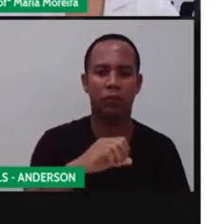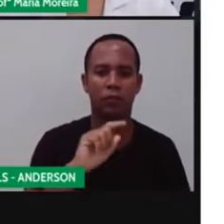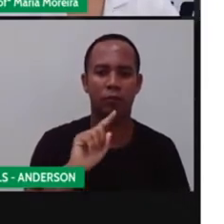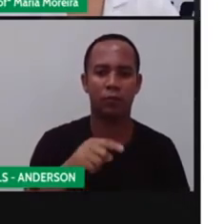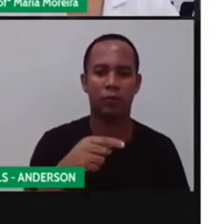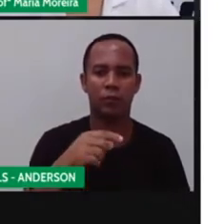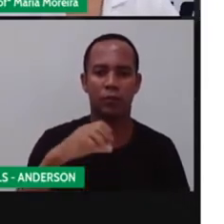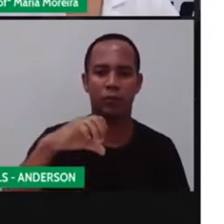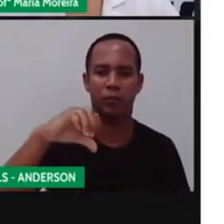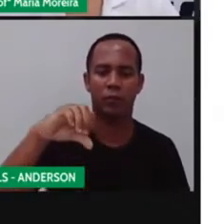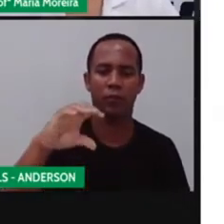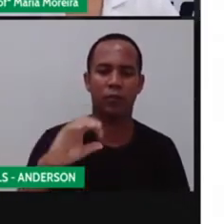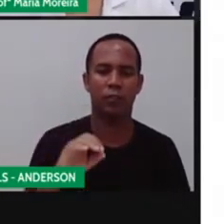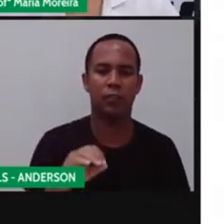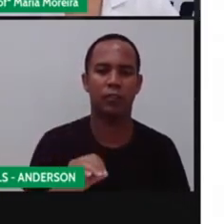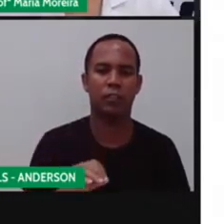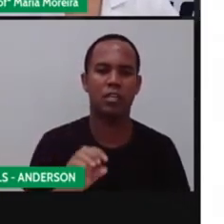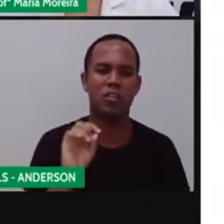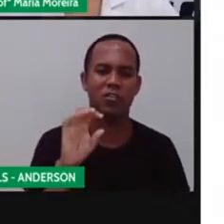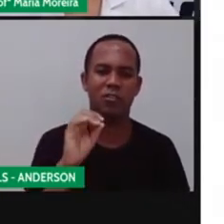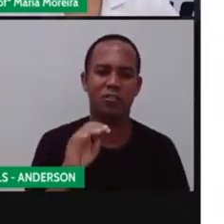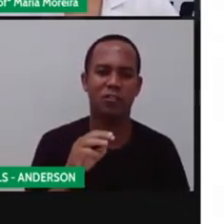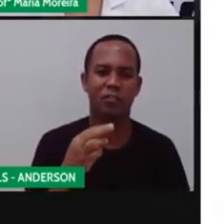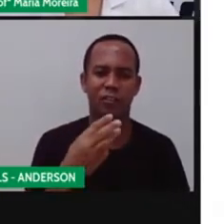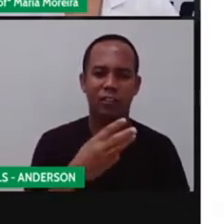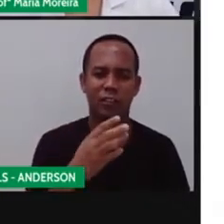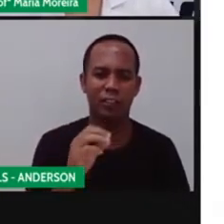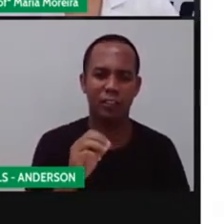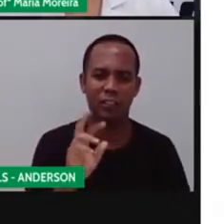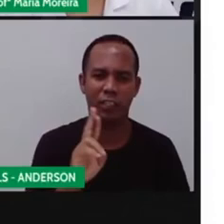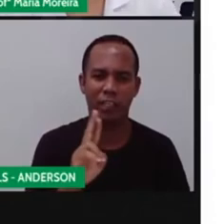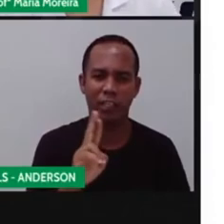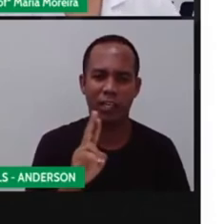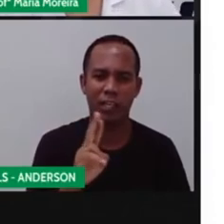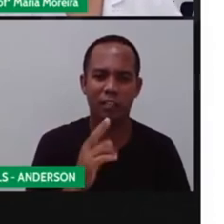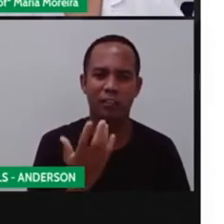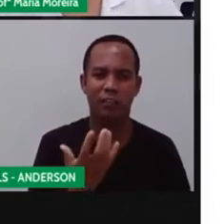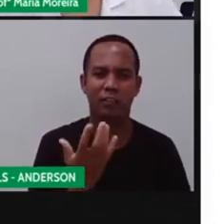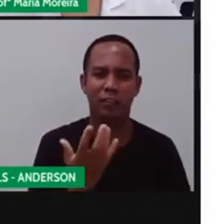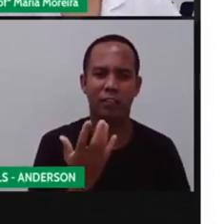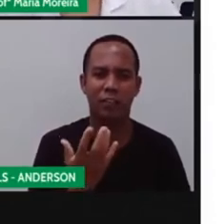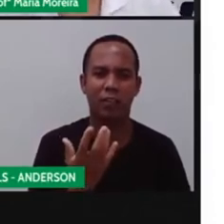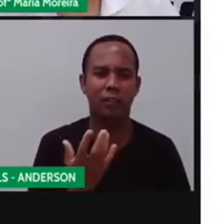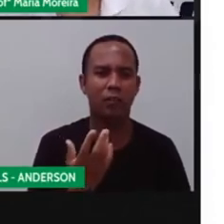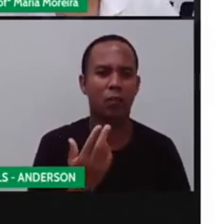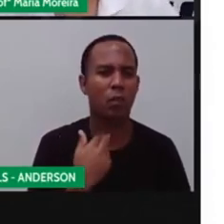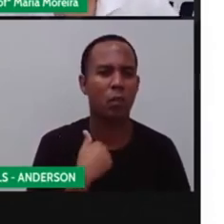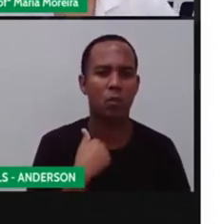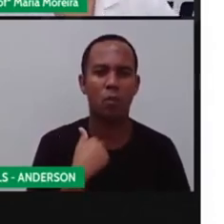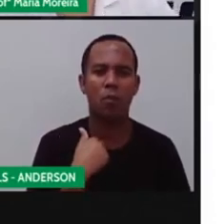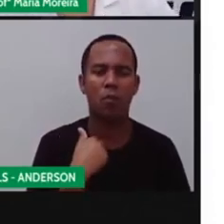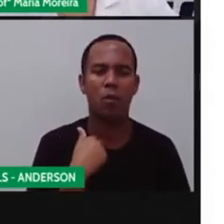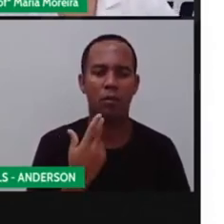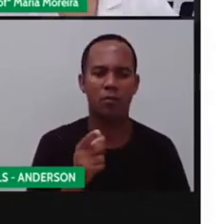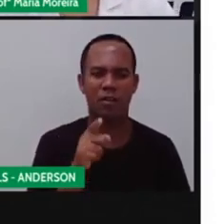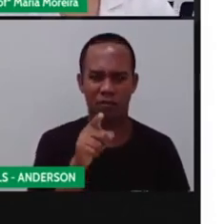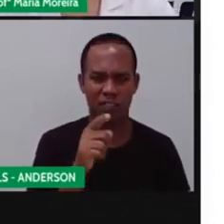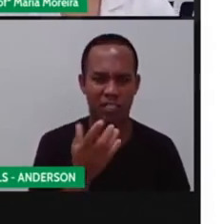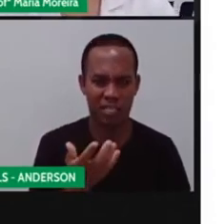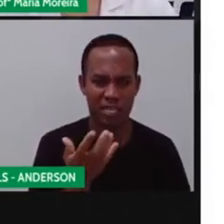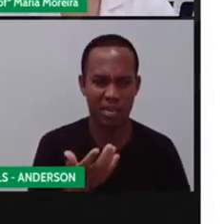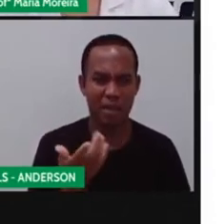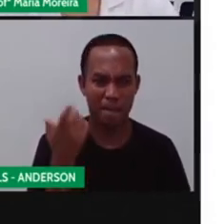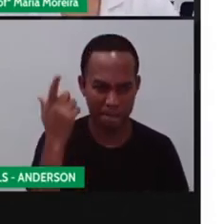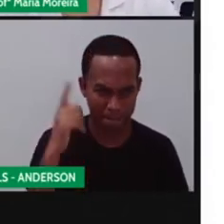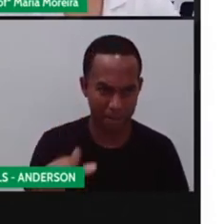ah, mas é só R$30,00, eu quero uma boneca Barbie. Eu quero, eu quero, eu quero. Mas você realmente precisa de mais uma